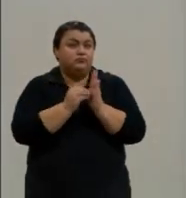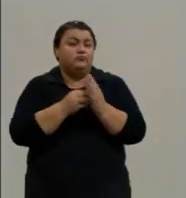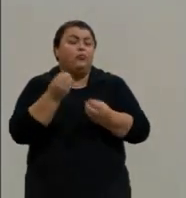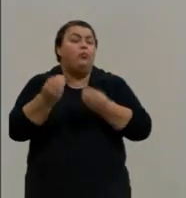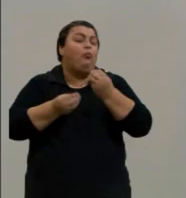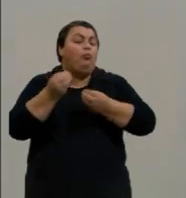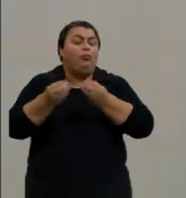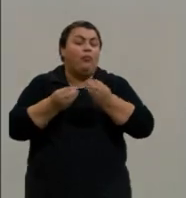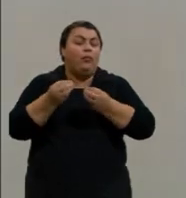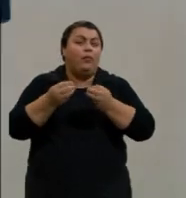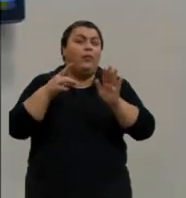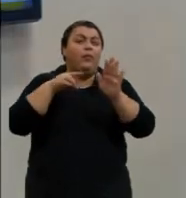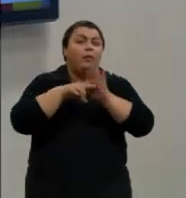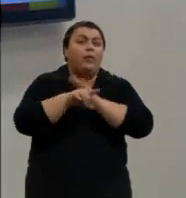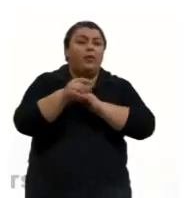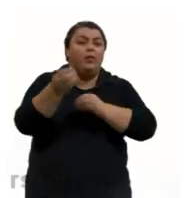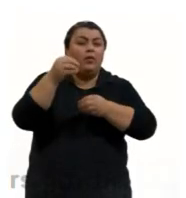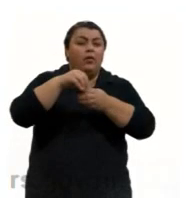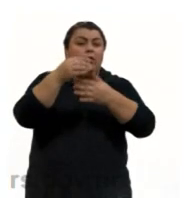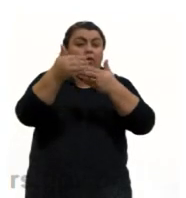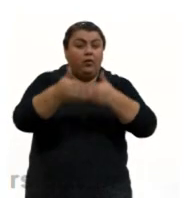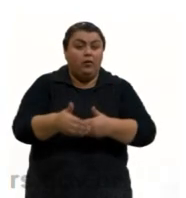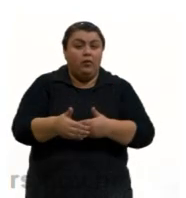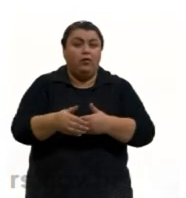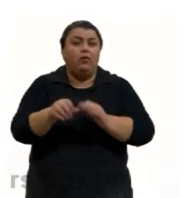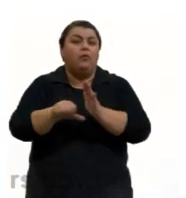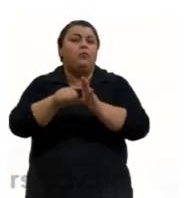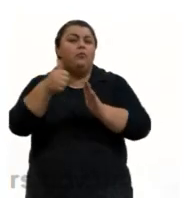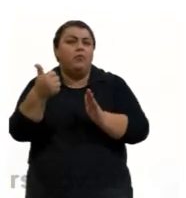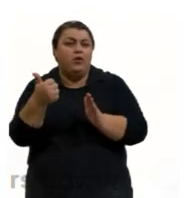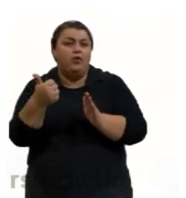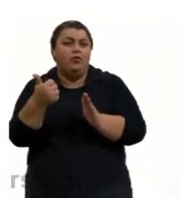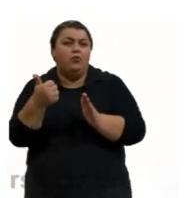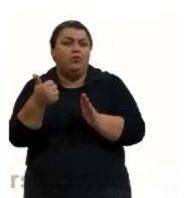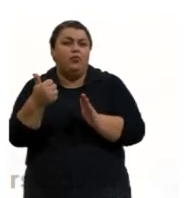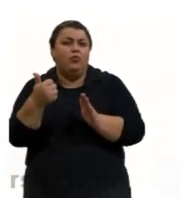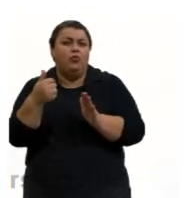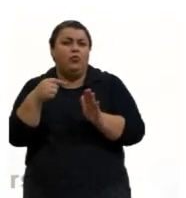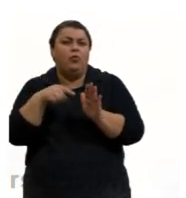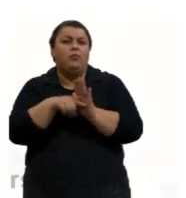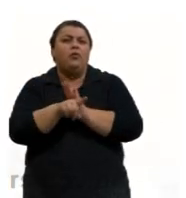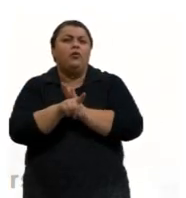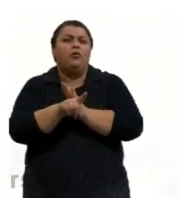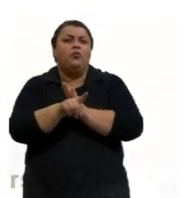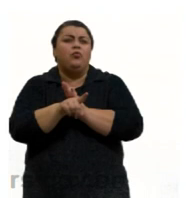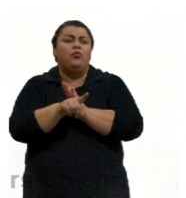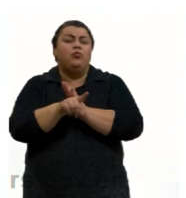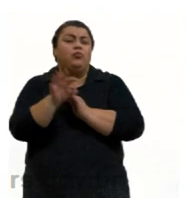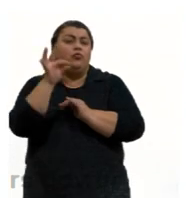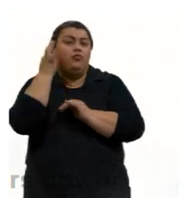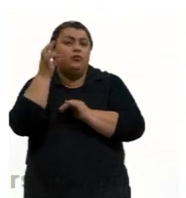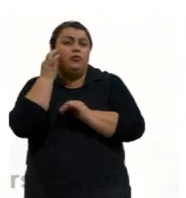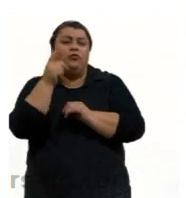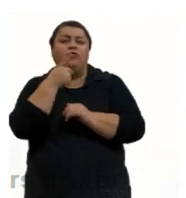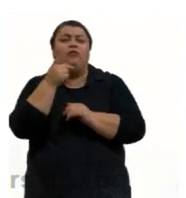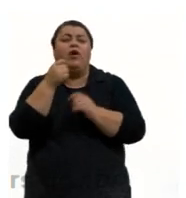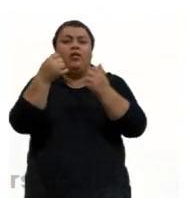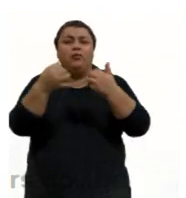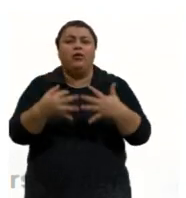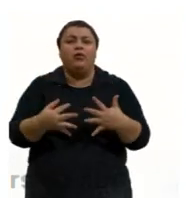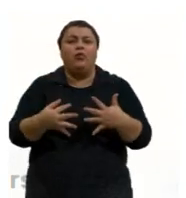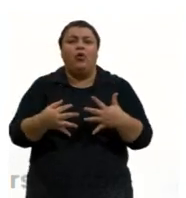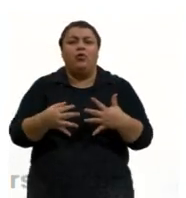esse conteúdo nessas provas, né? Primeiro, eu trouxe um exercício de vestibular, que diz o seguinte,